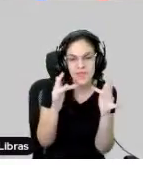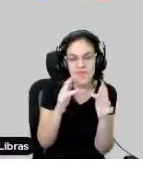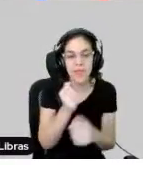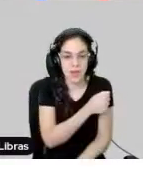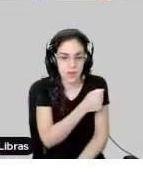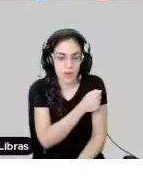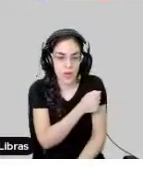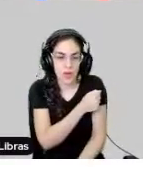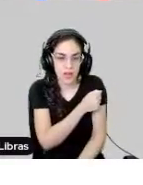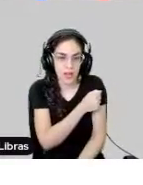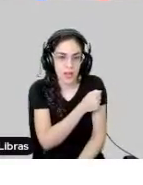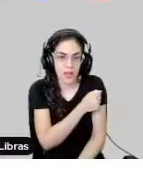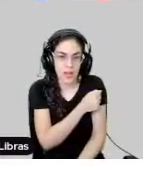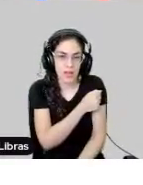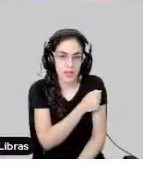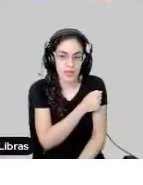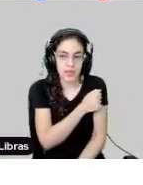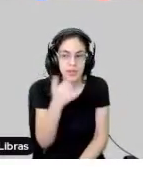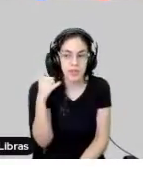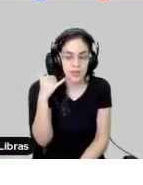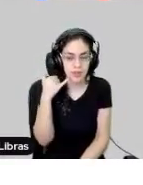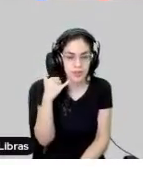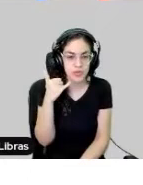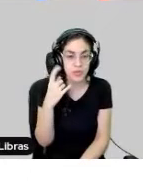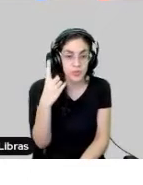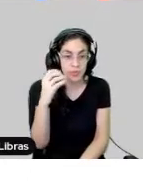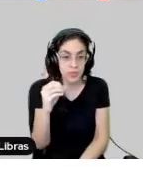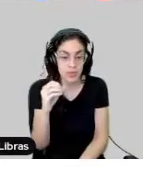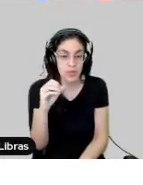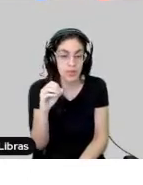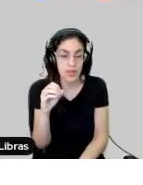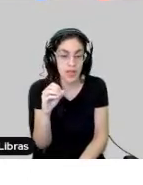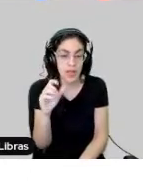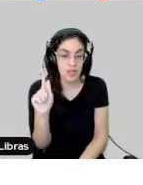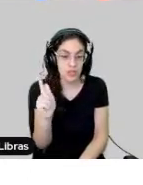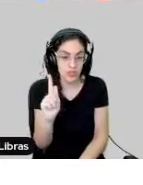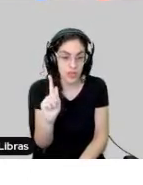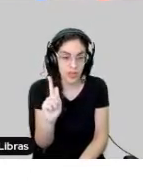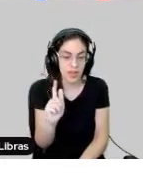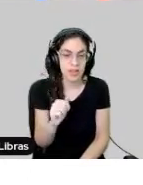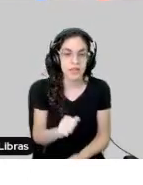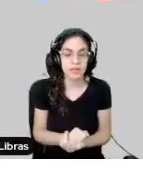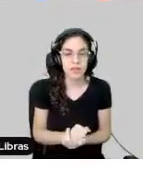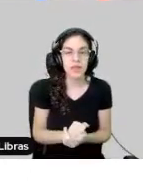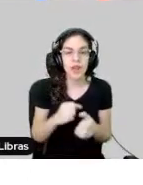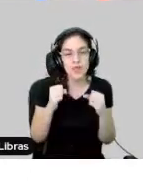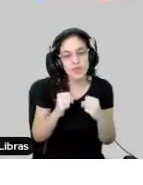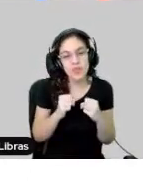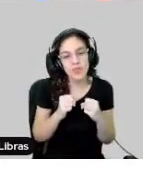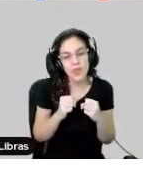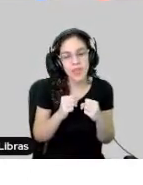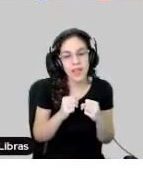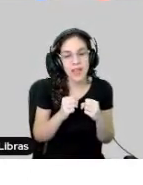Então, nós demos também um chip de 10 gigas para cada aluno que estuda no presencial para que eles pudessem acessar as aulas. Nós